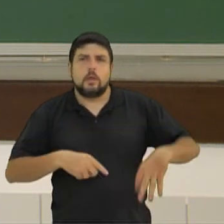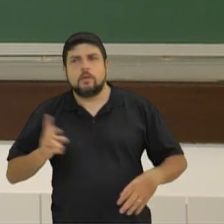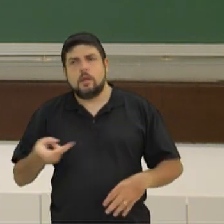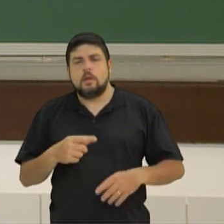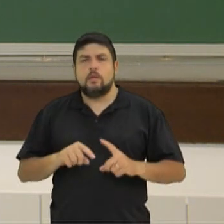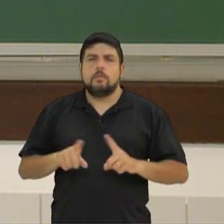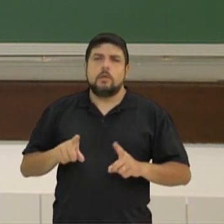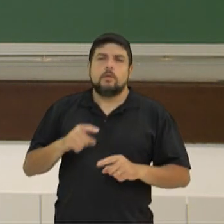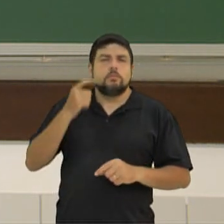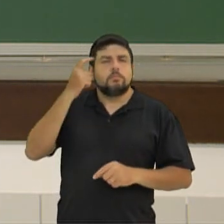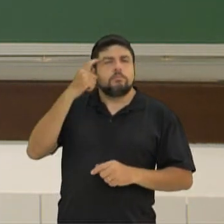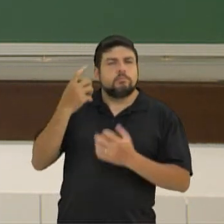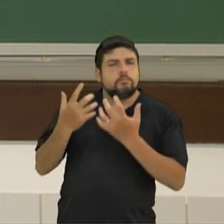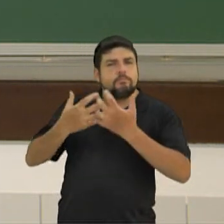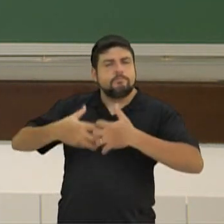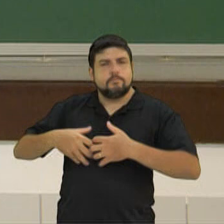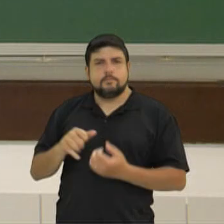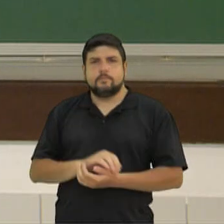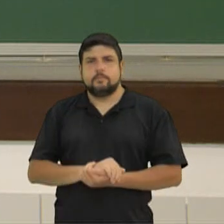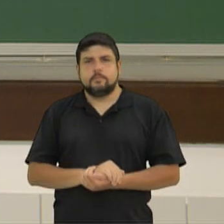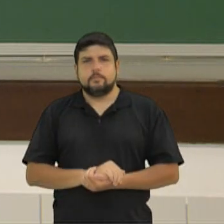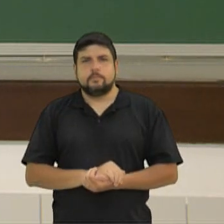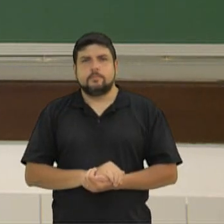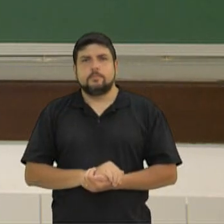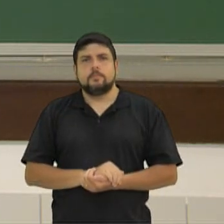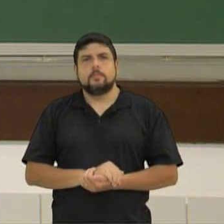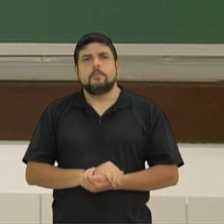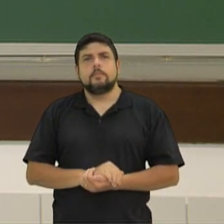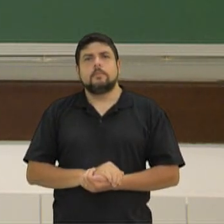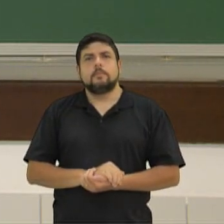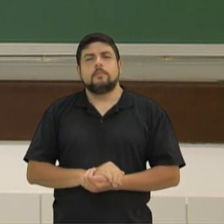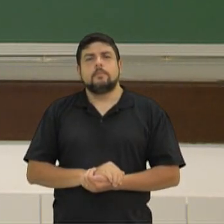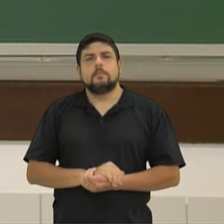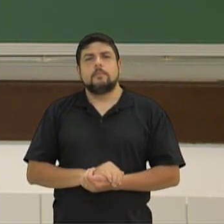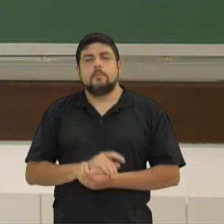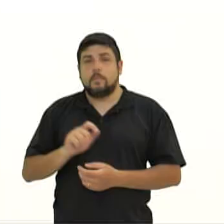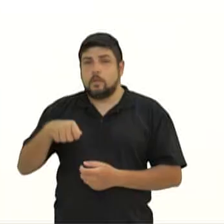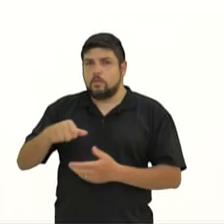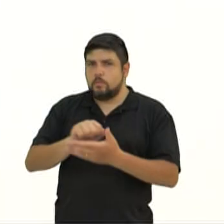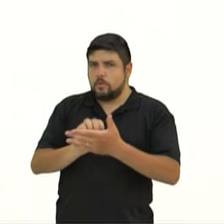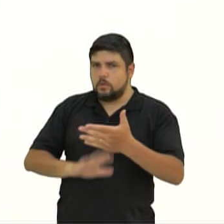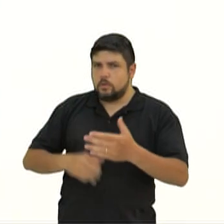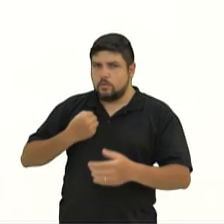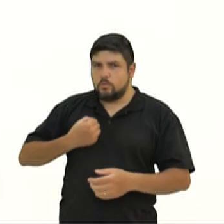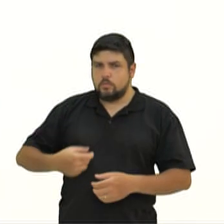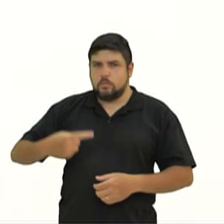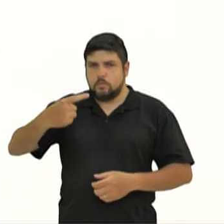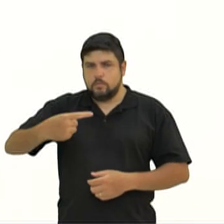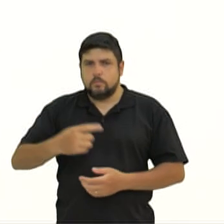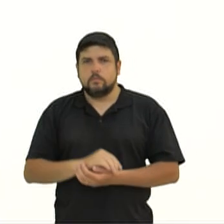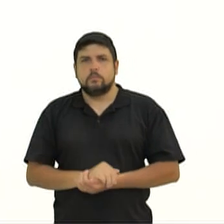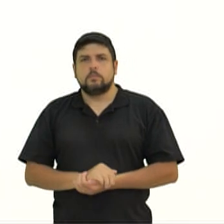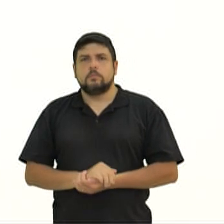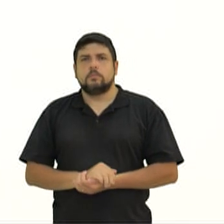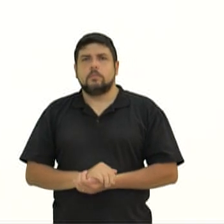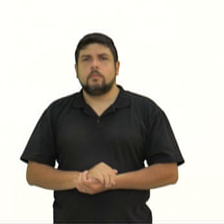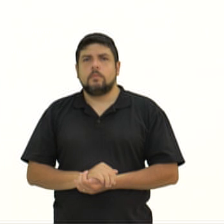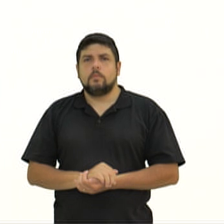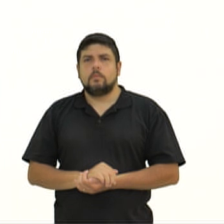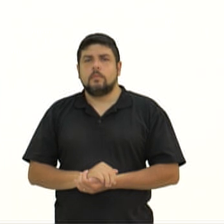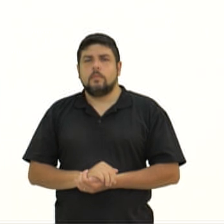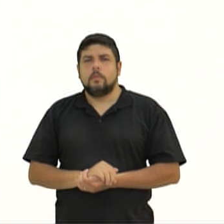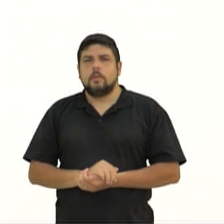você pensa. Então, ali, desculpa, sobre a atividade 1. Identifique as partes da